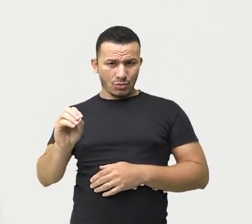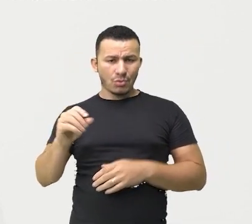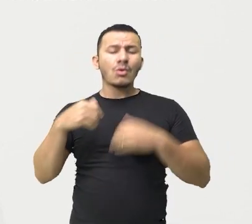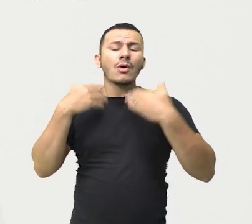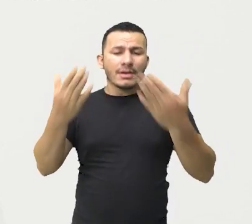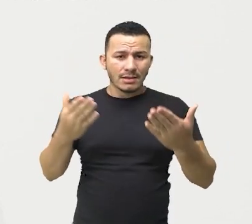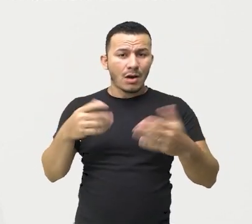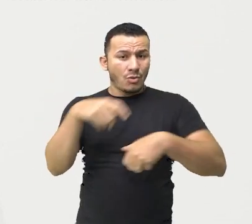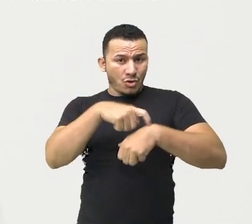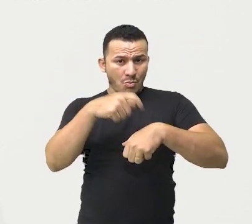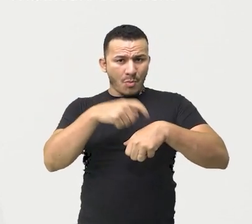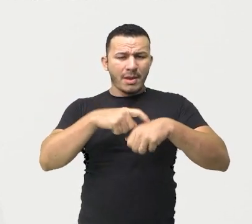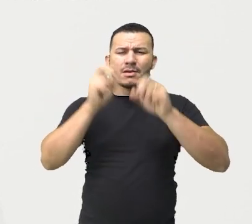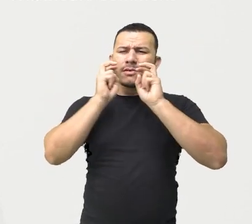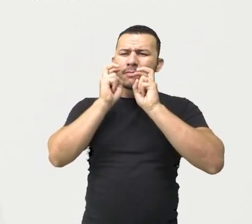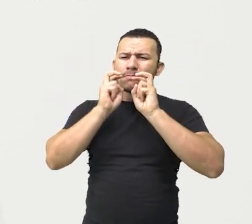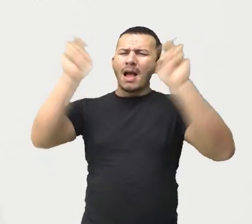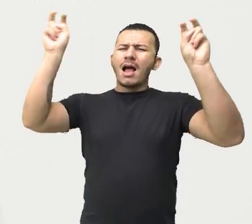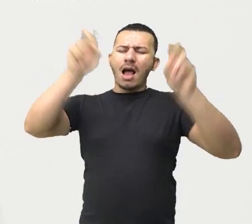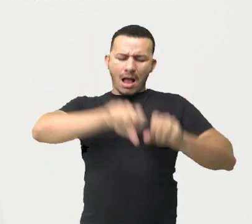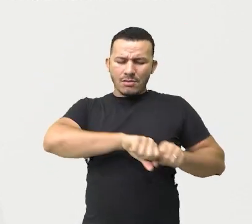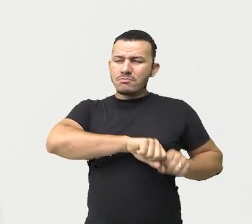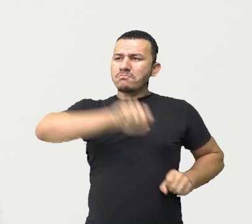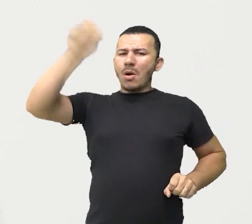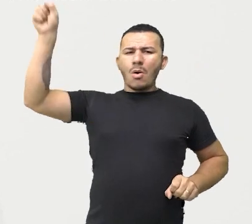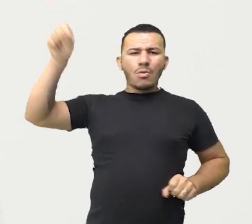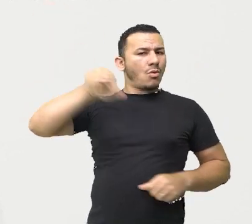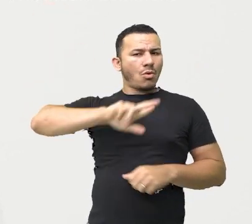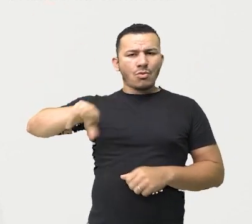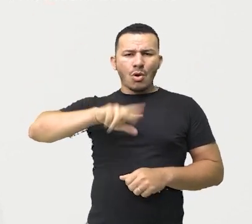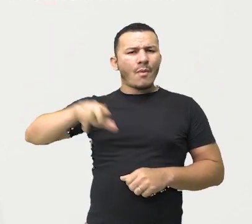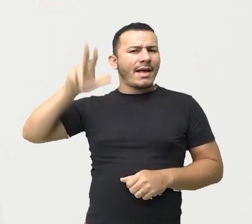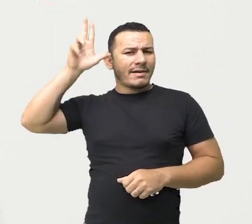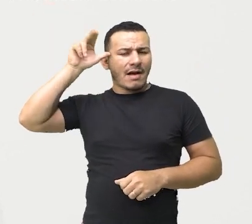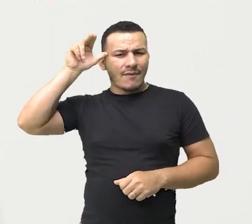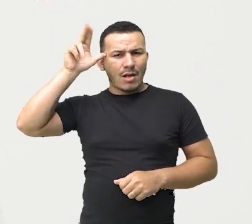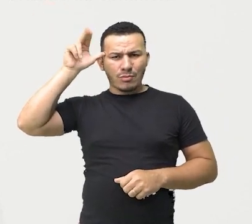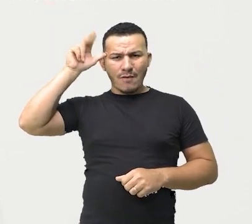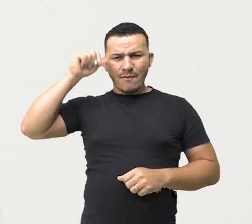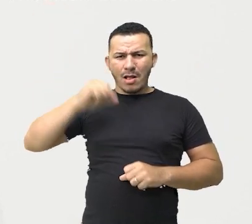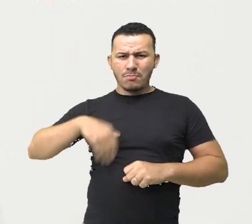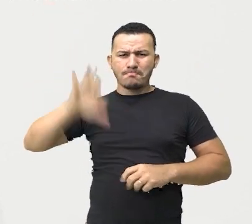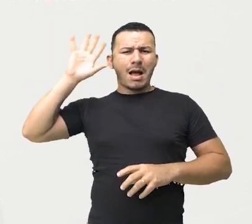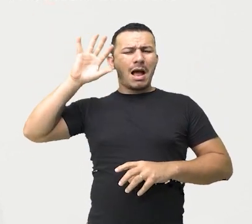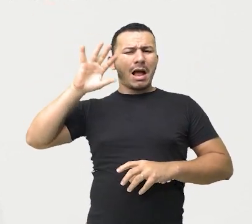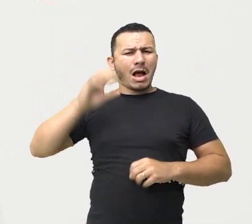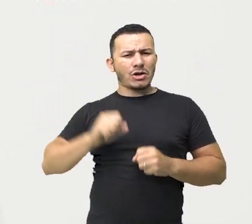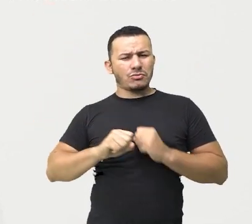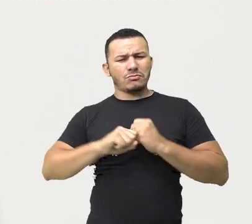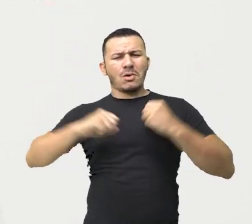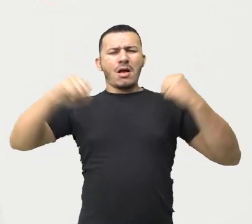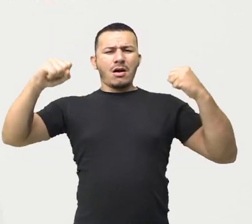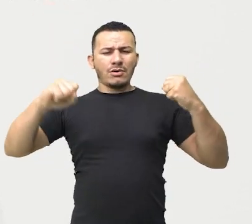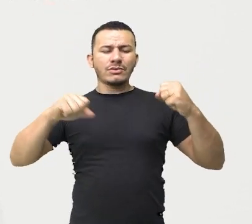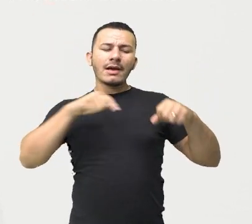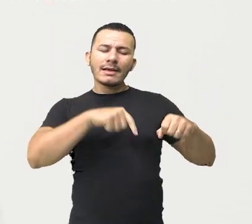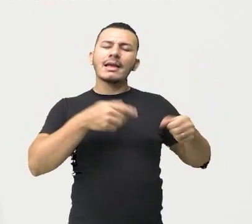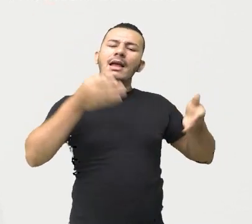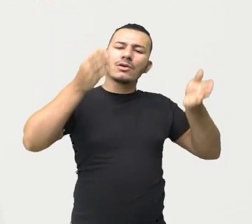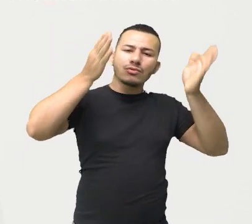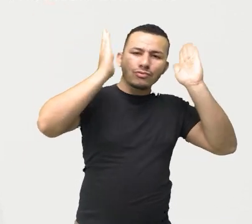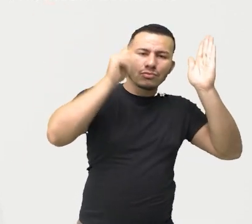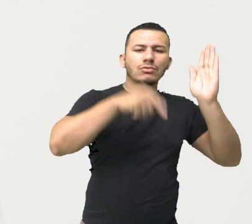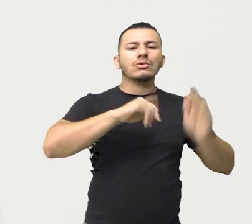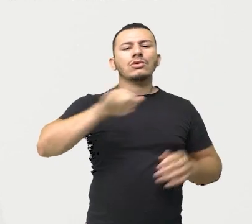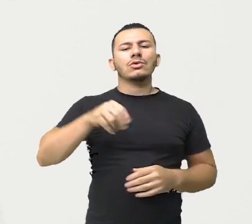do Grito da Independência, eram jumentos. Percebam que são animais com porte menor. Mas se preferiu retratar com os cavalos, gente,